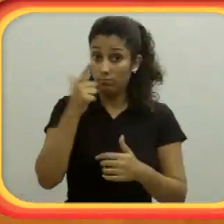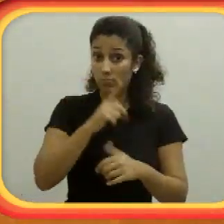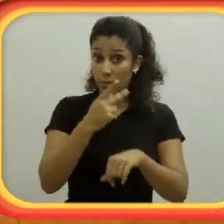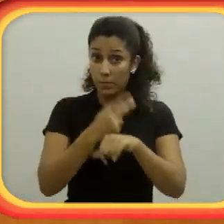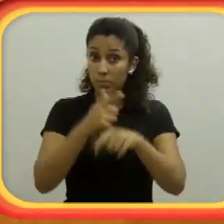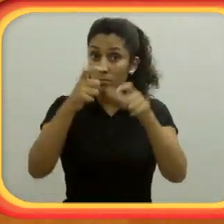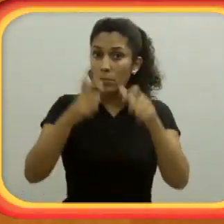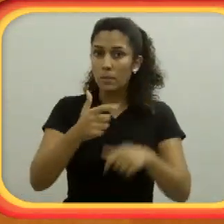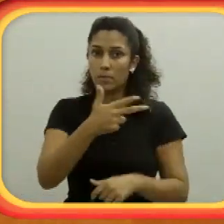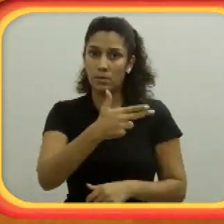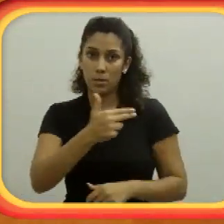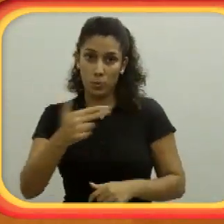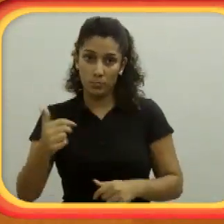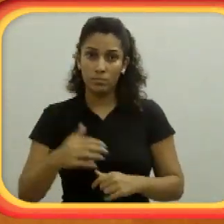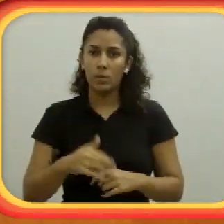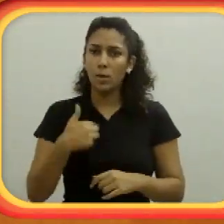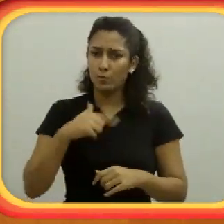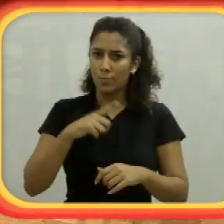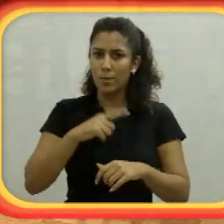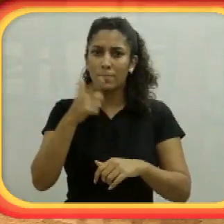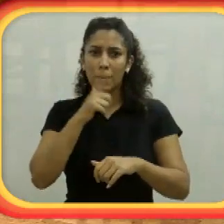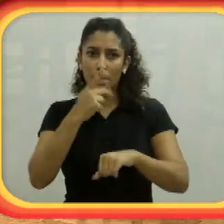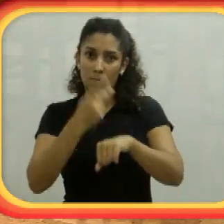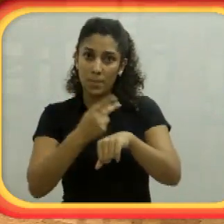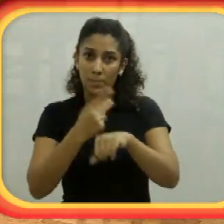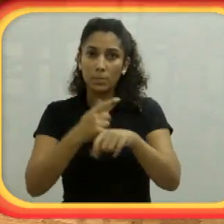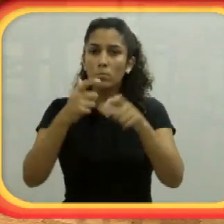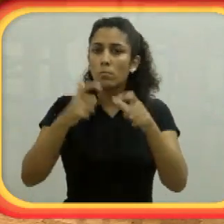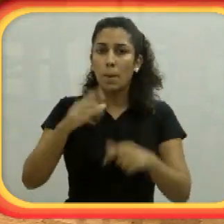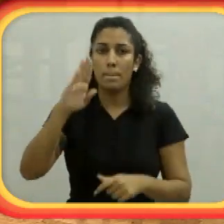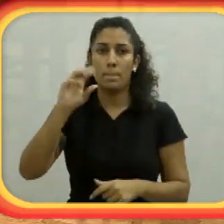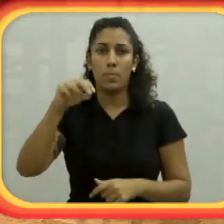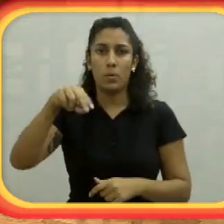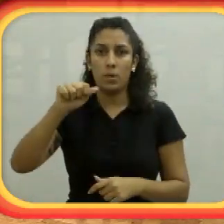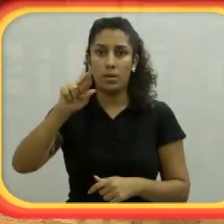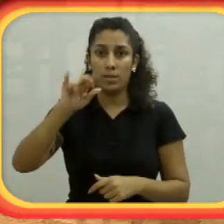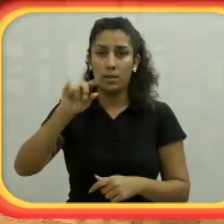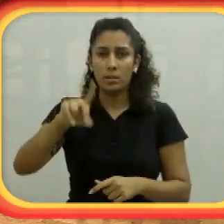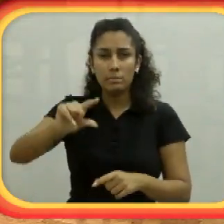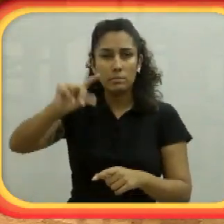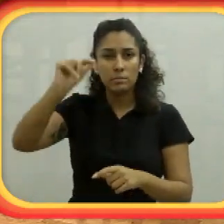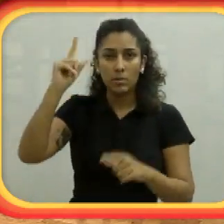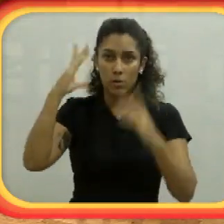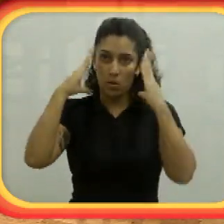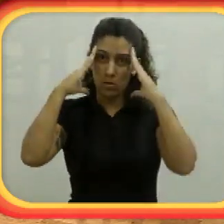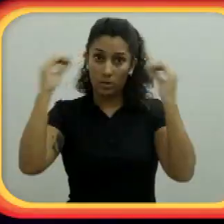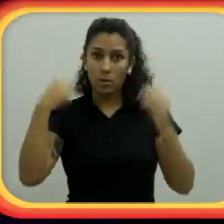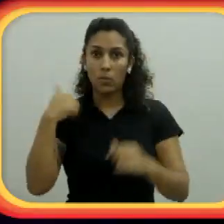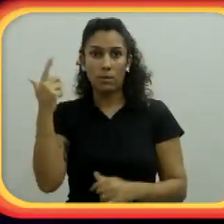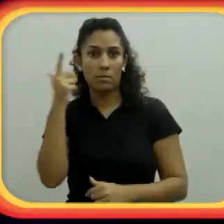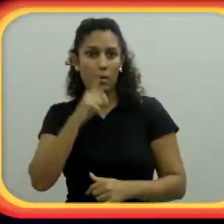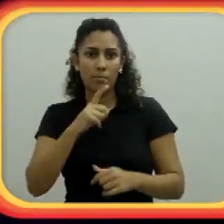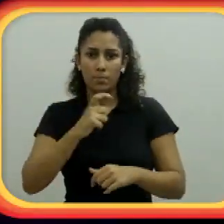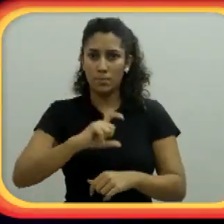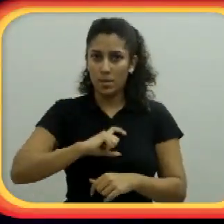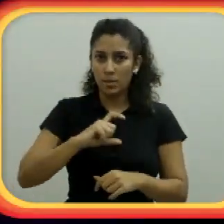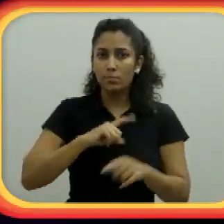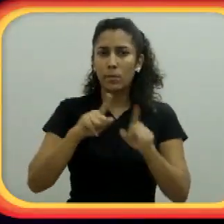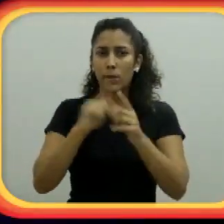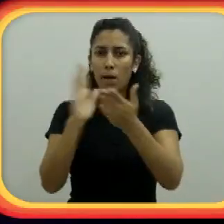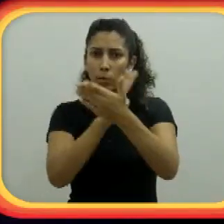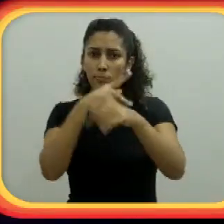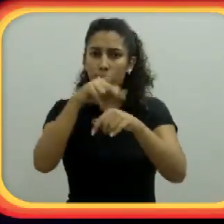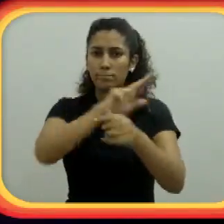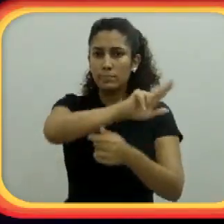em Bonner, é as antigas holandesas. Eu ganhei alguns prêmios em alguns países diferentes. Tem publicações na